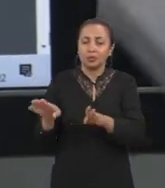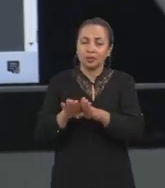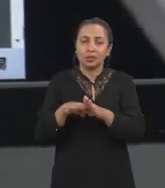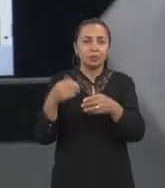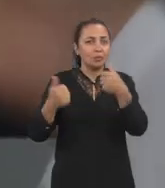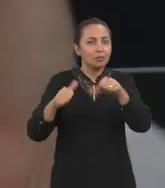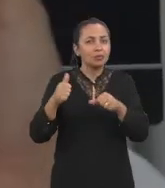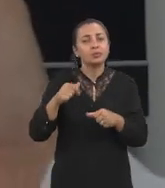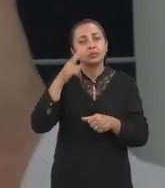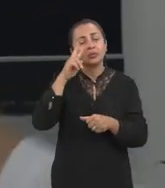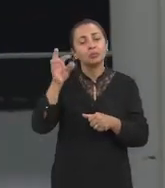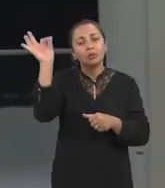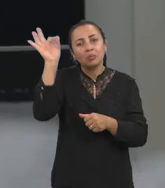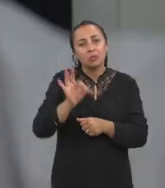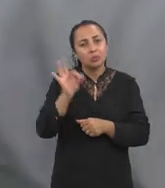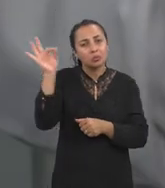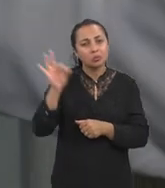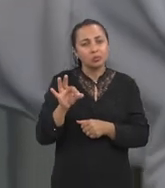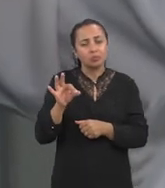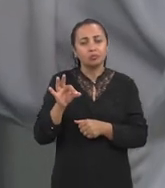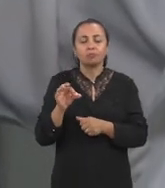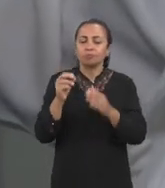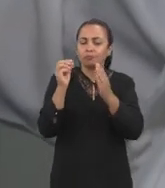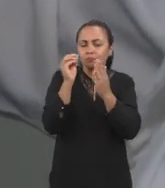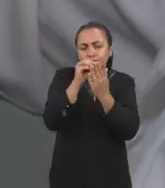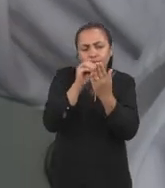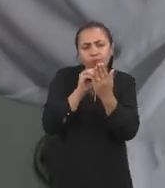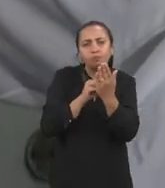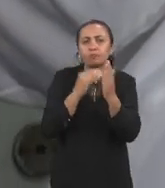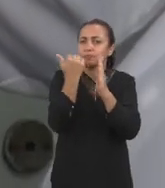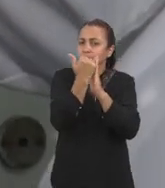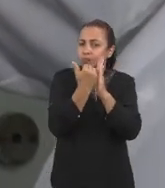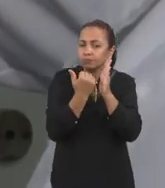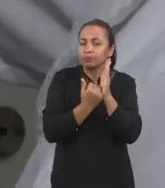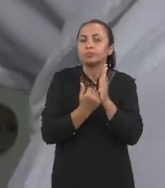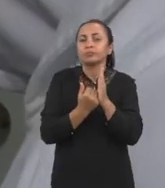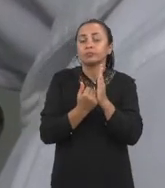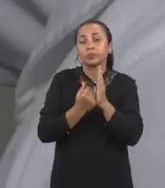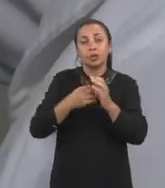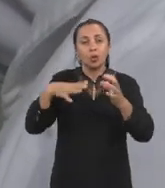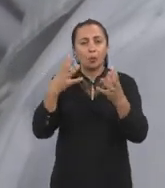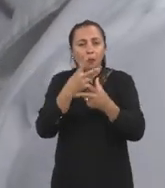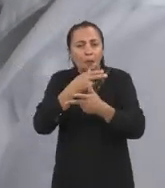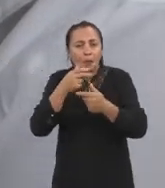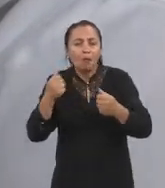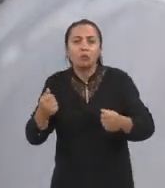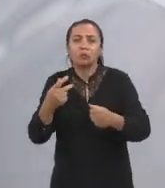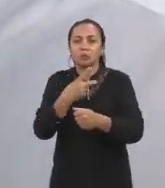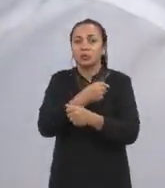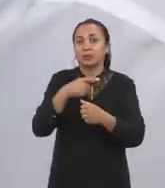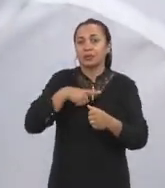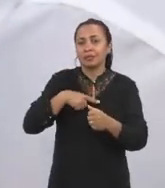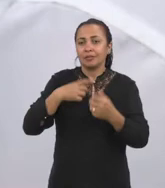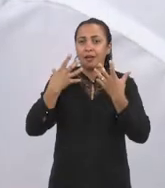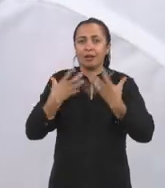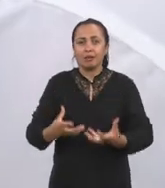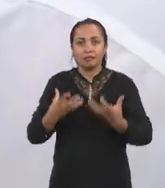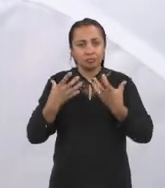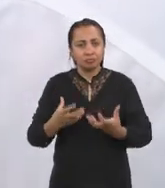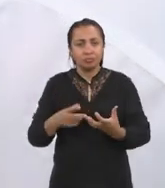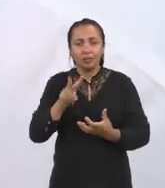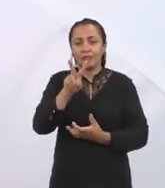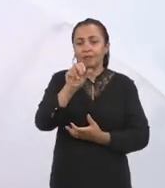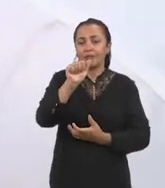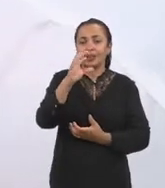avaliamos o percentual de diagnóstico das formas multibacilares. Essas formas multibacilares são as formas que têm alta carga de bacilos